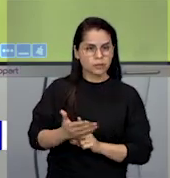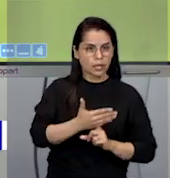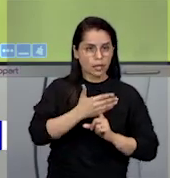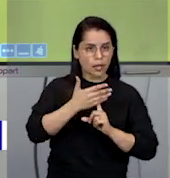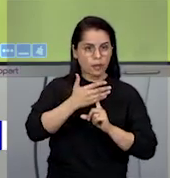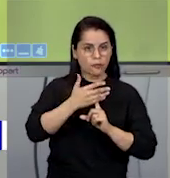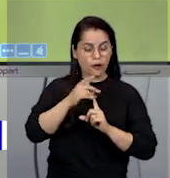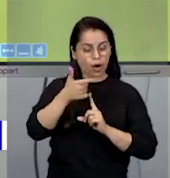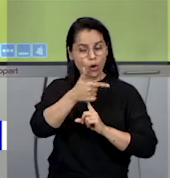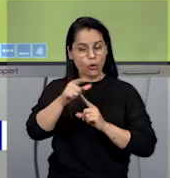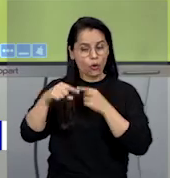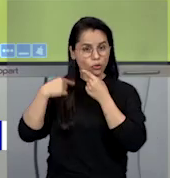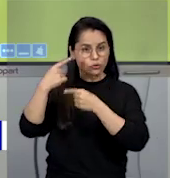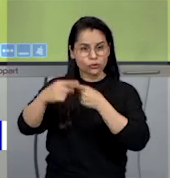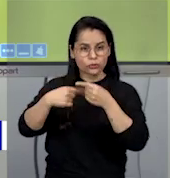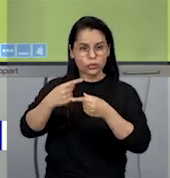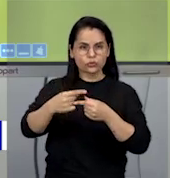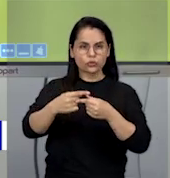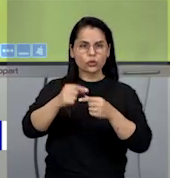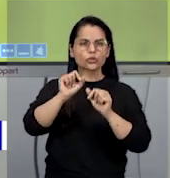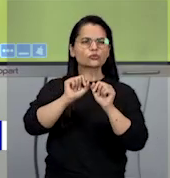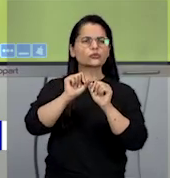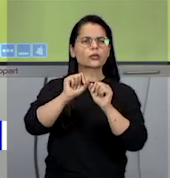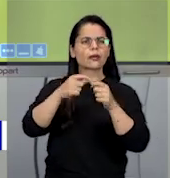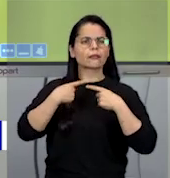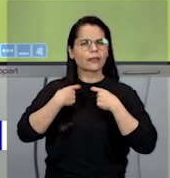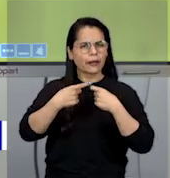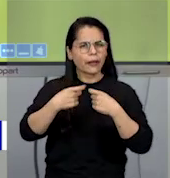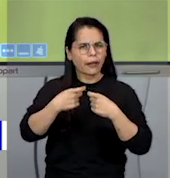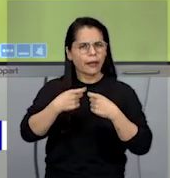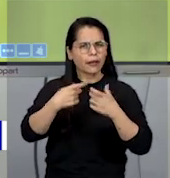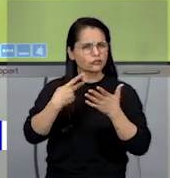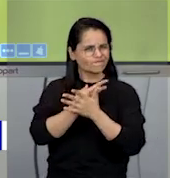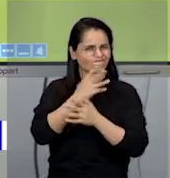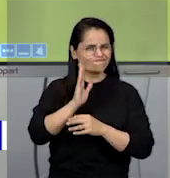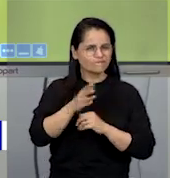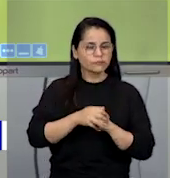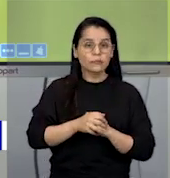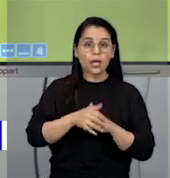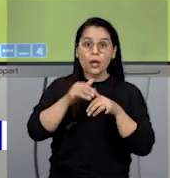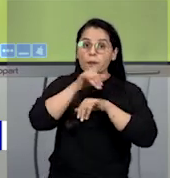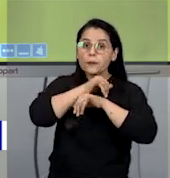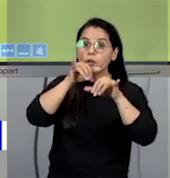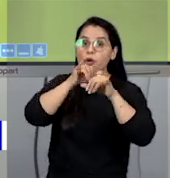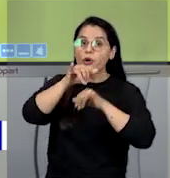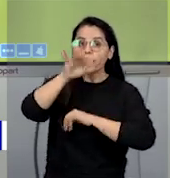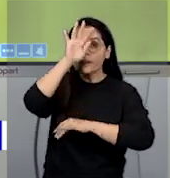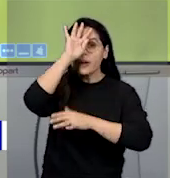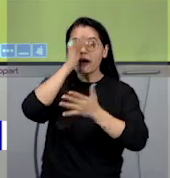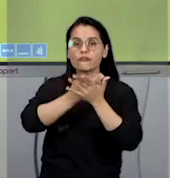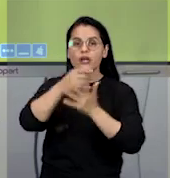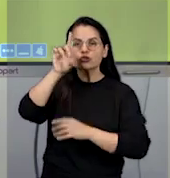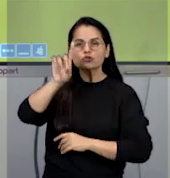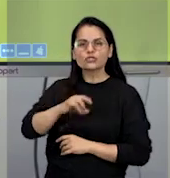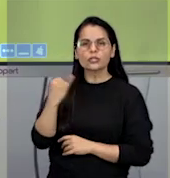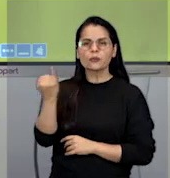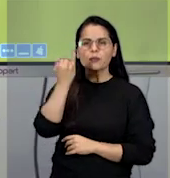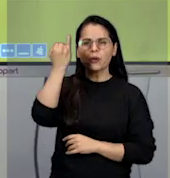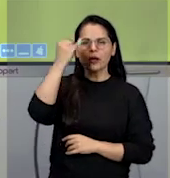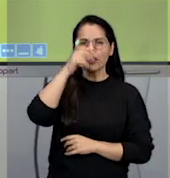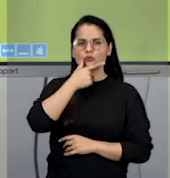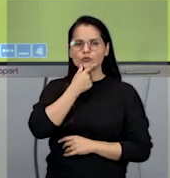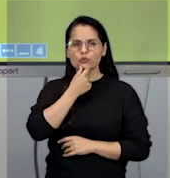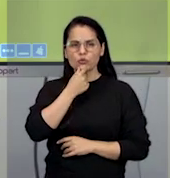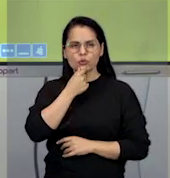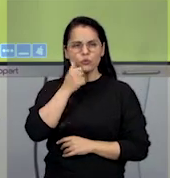futuras do flagelo da guerra, que tinha acabado de acontecer. Proclamar a fé nos direitos fundamentais do homem,